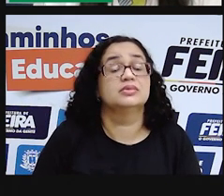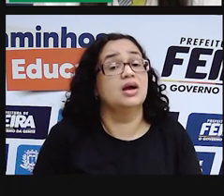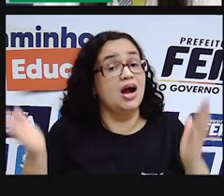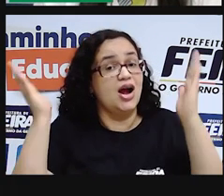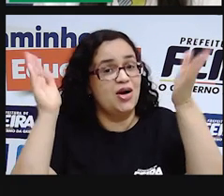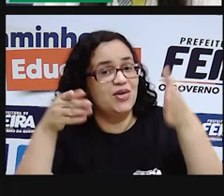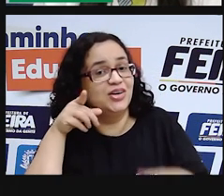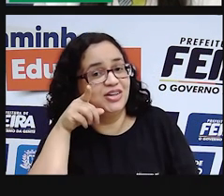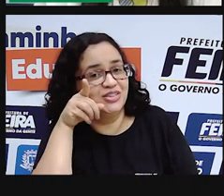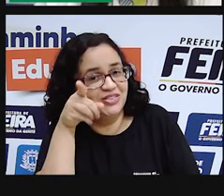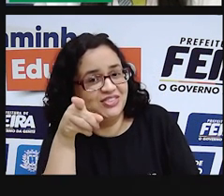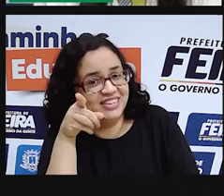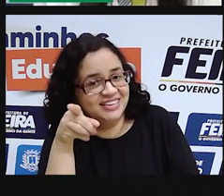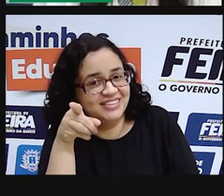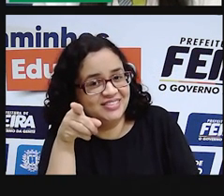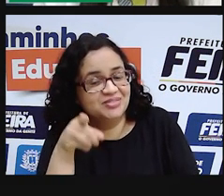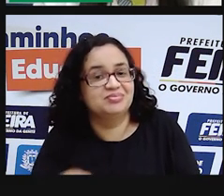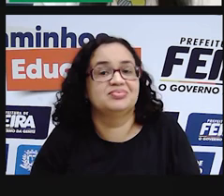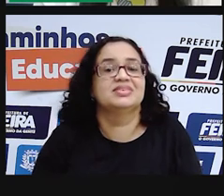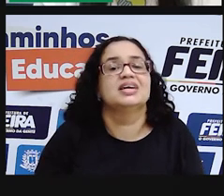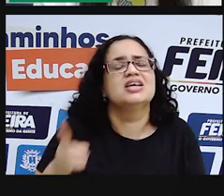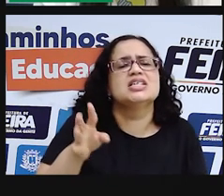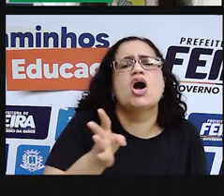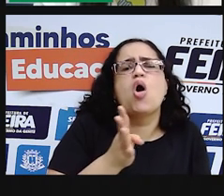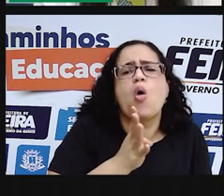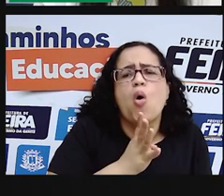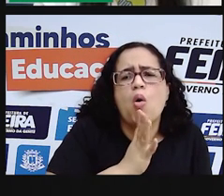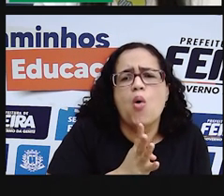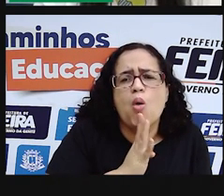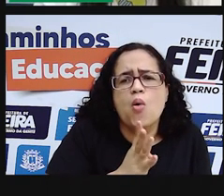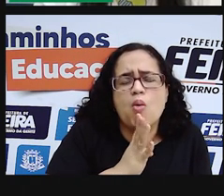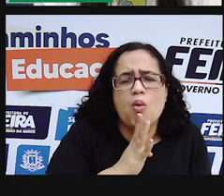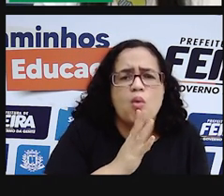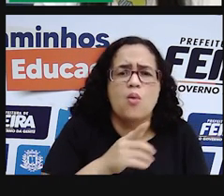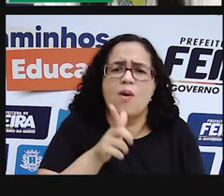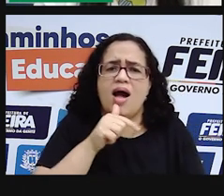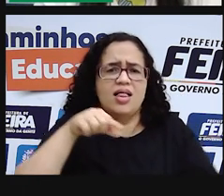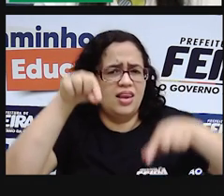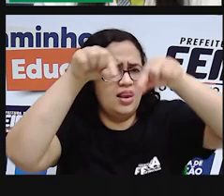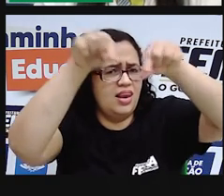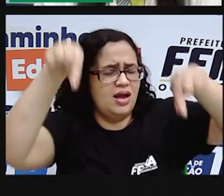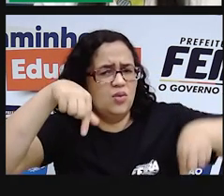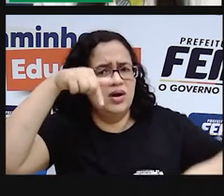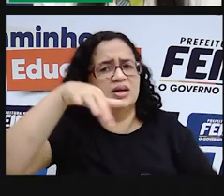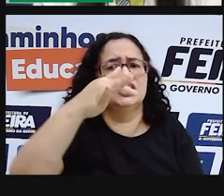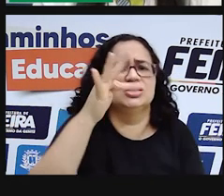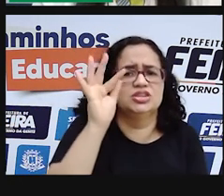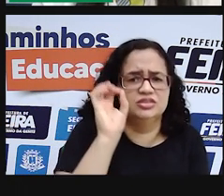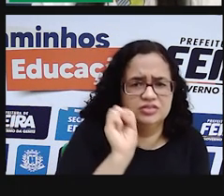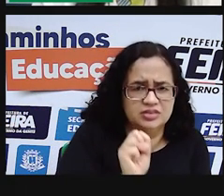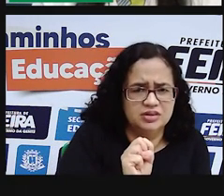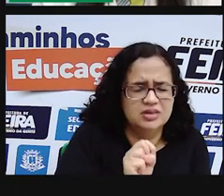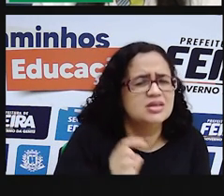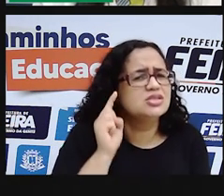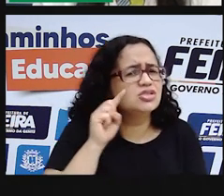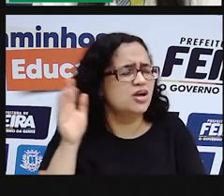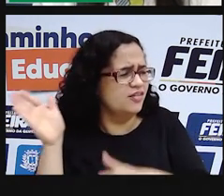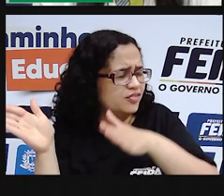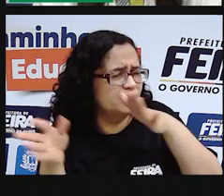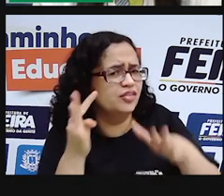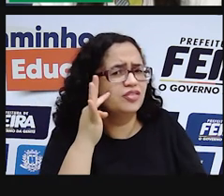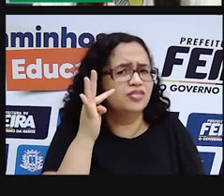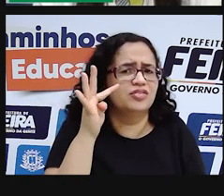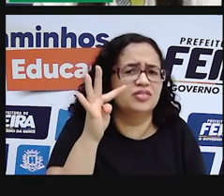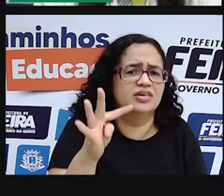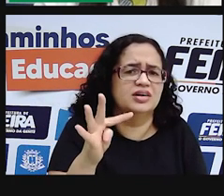E agora é com você. Você conhece alguma lagoa em Feira de Santana? Já passou,